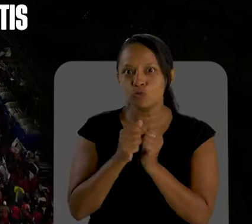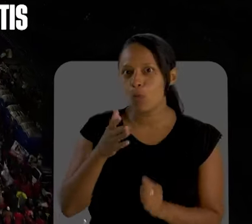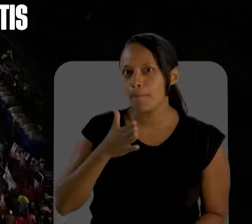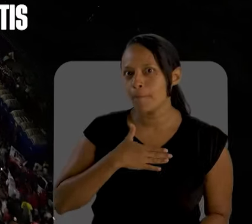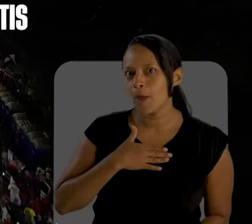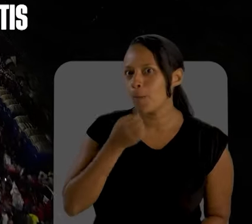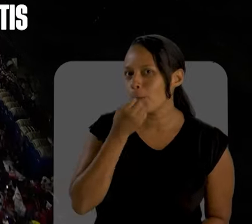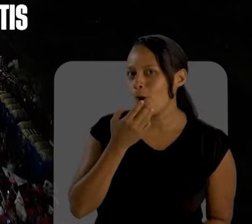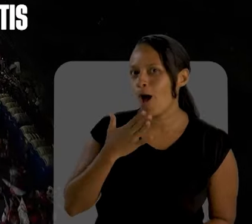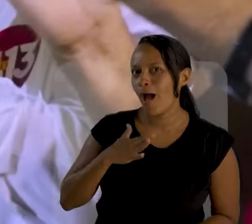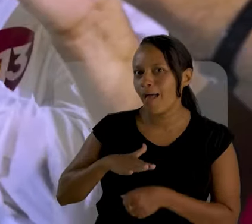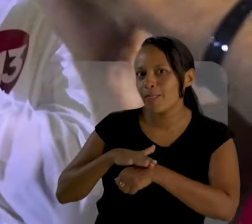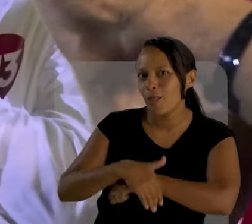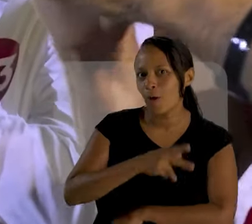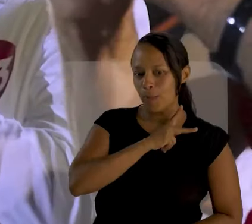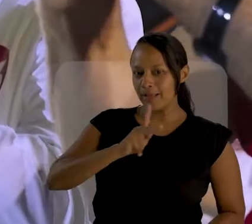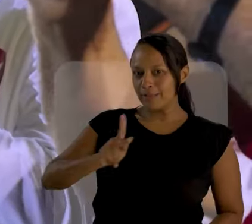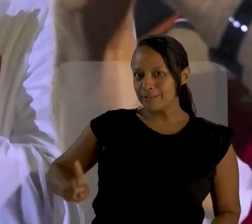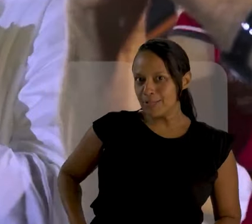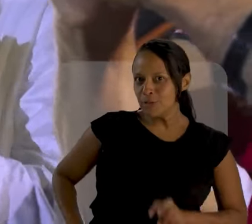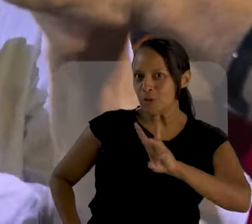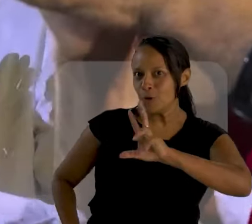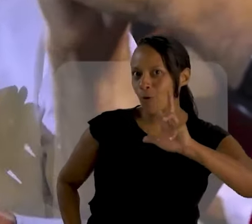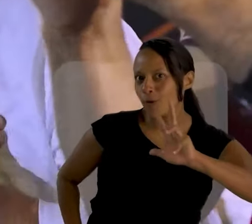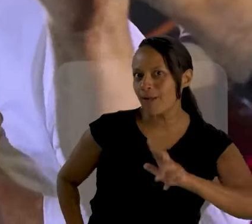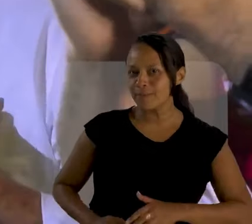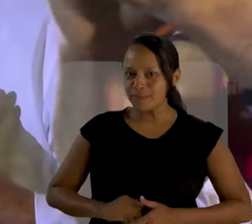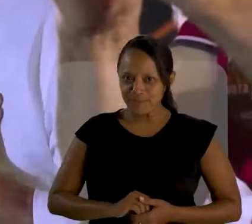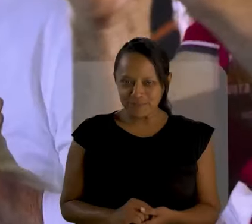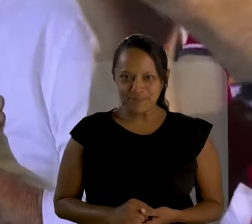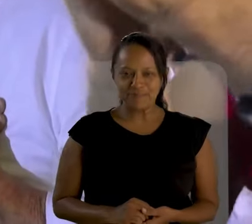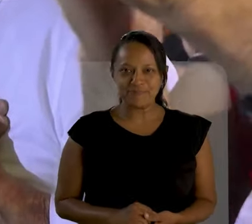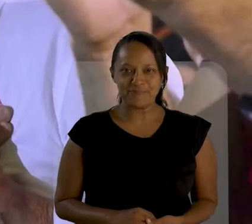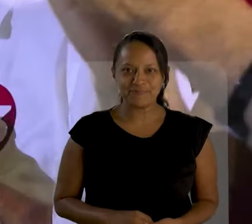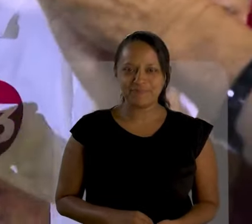digam comigo. Boa noite, presidente Lula!